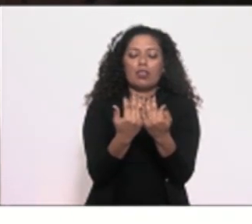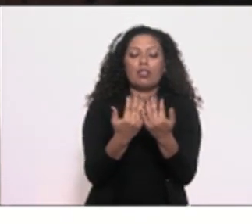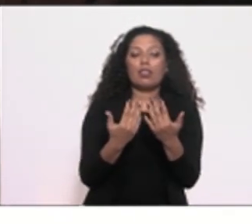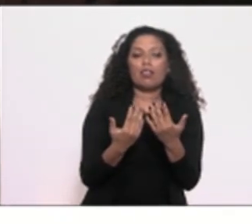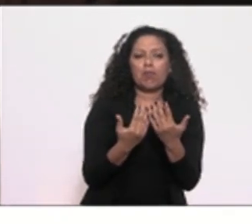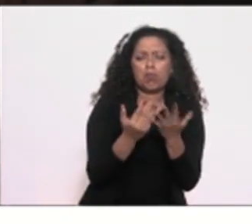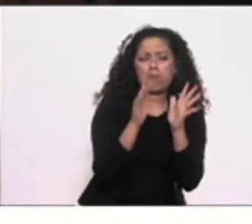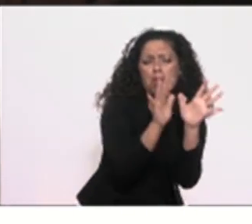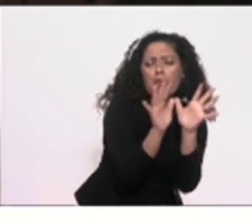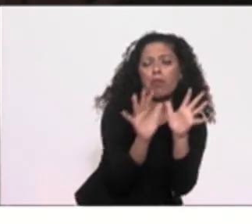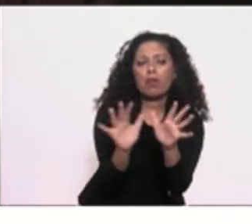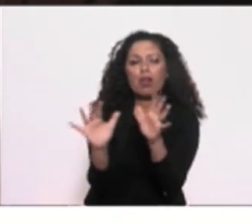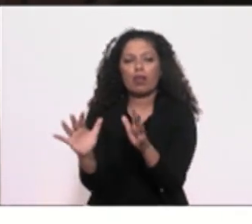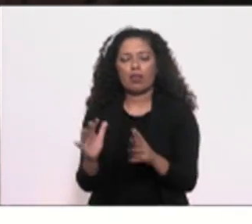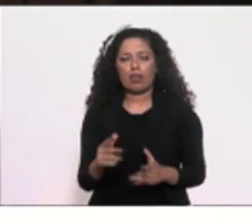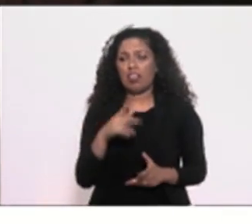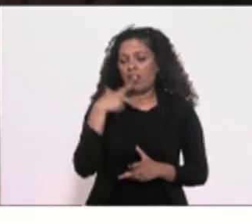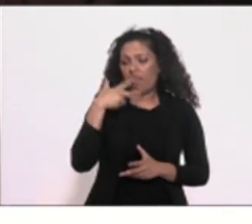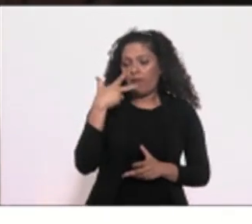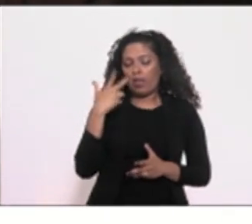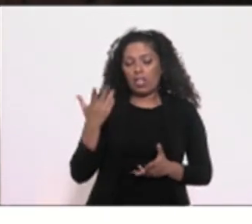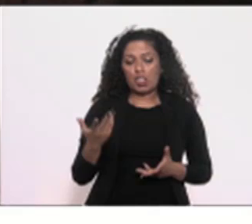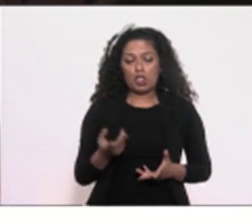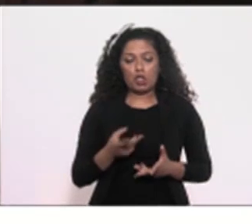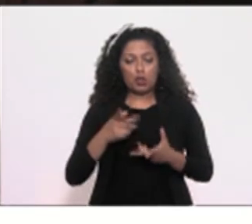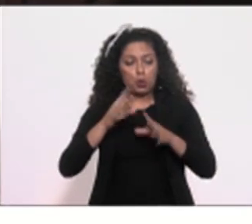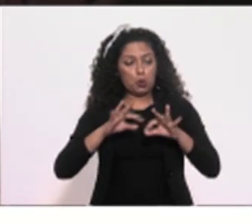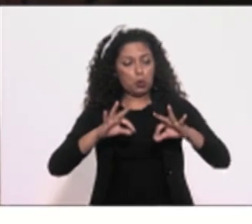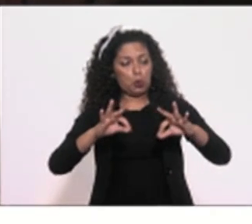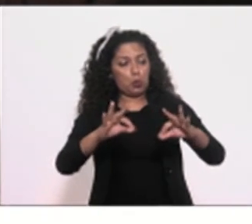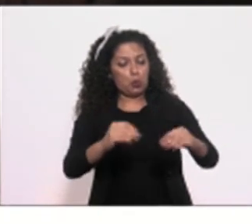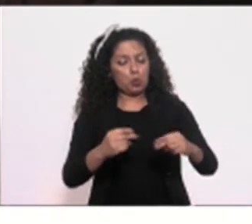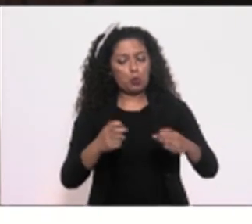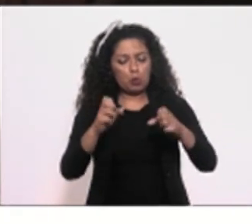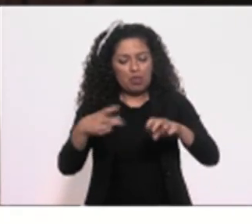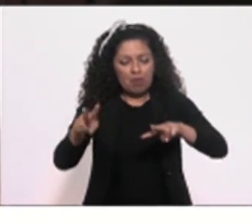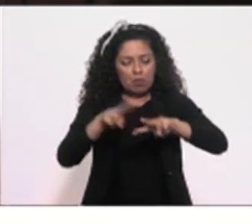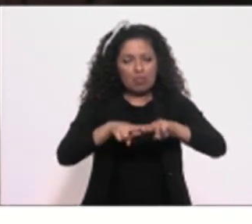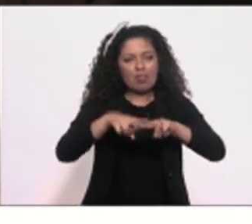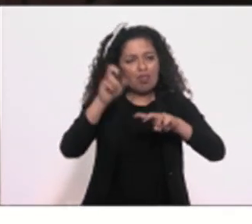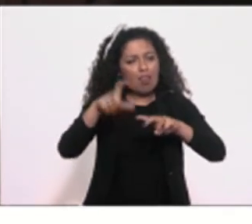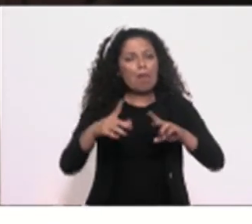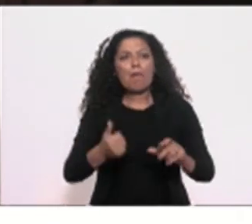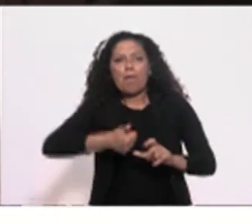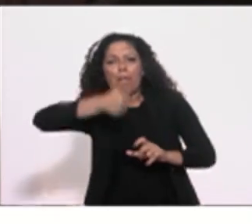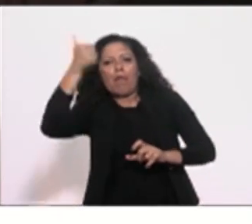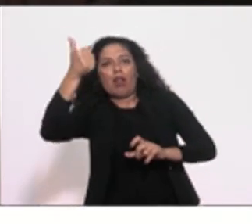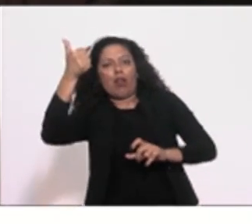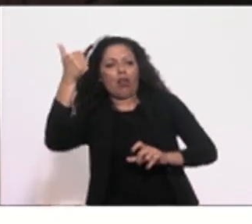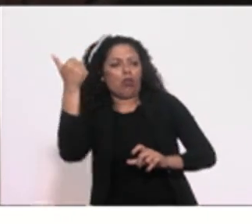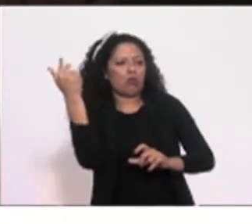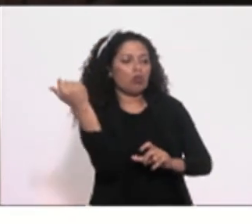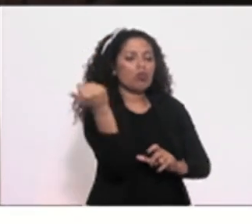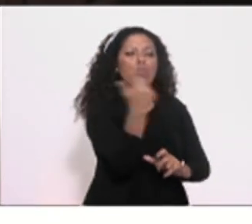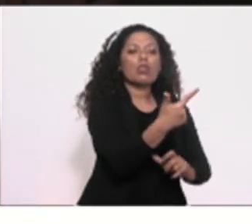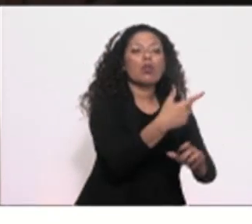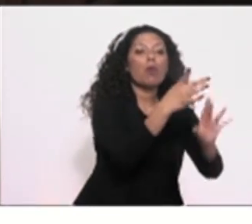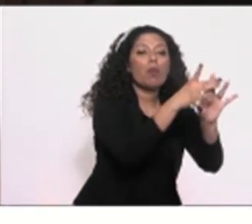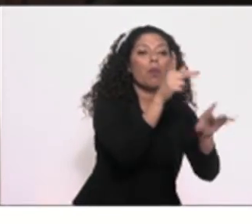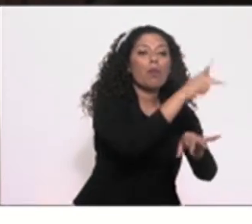poderia ser uma alternativa à democracia para